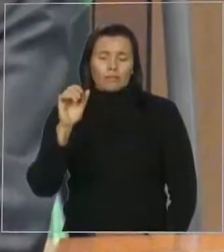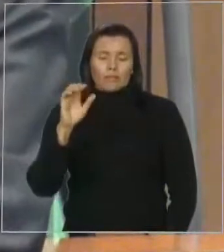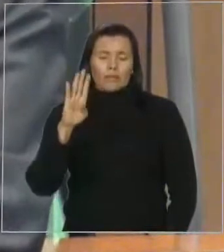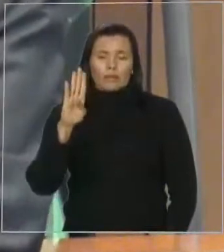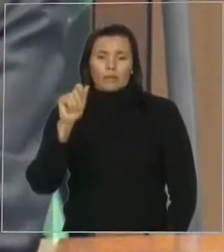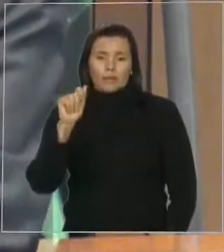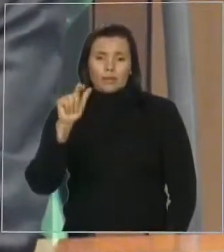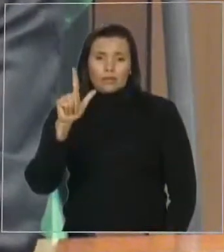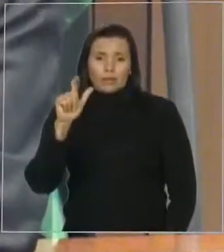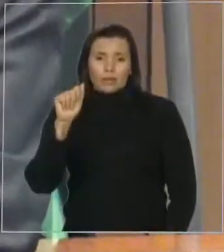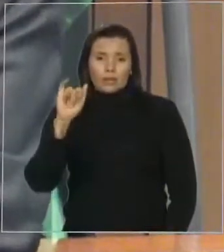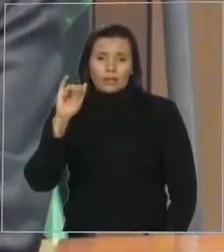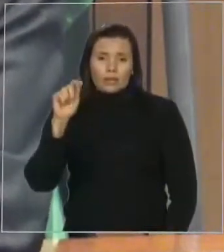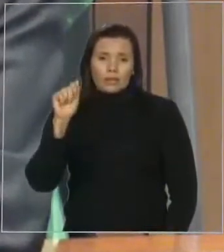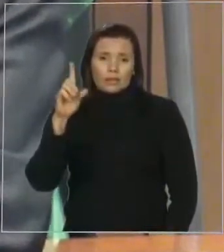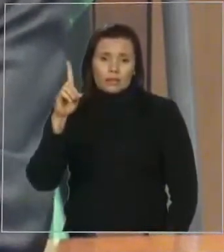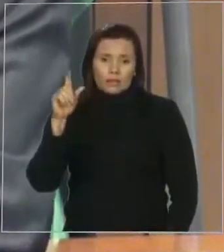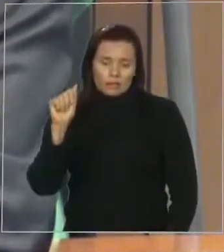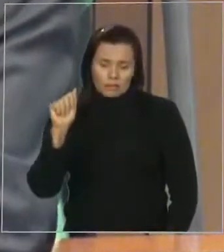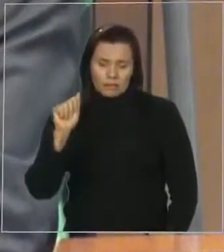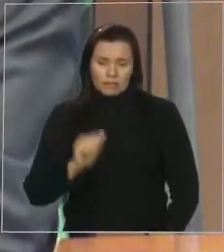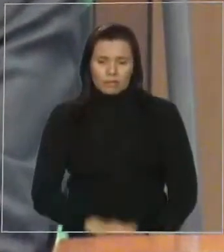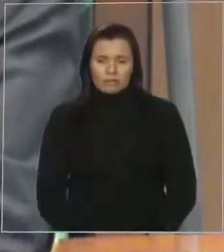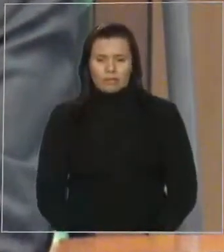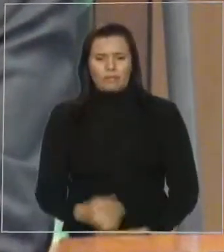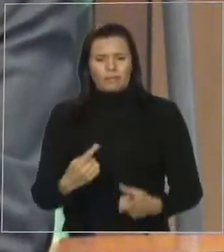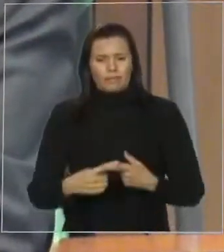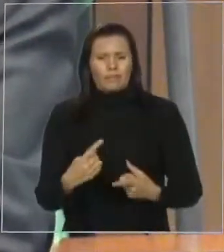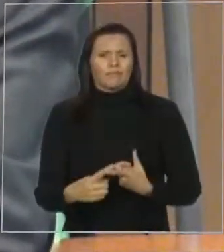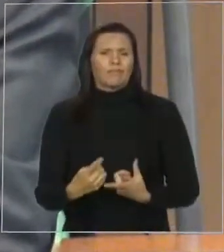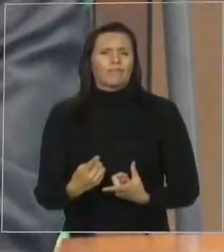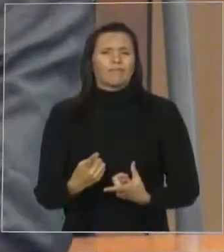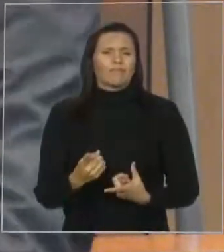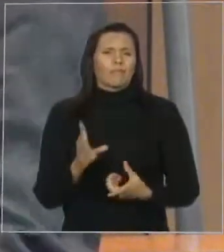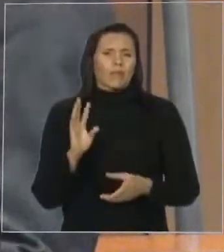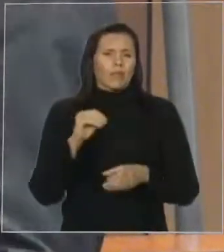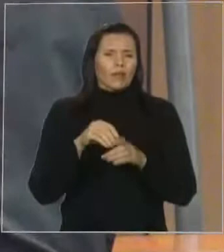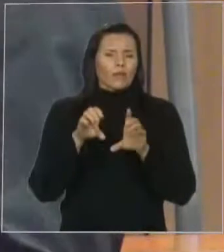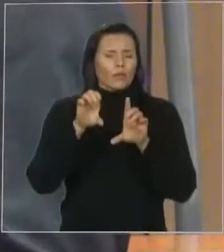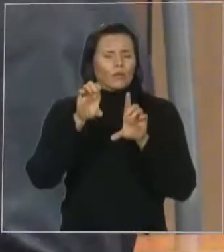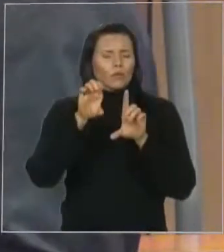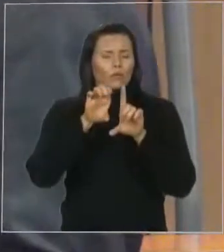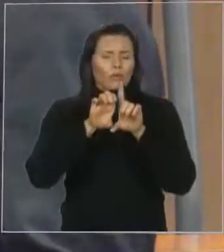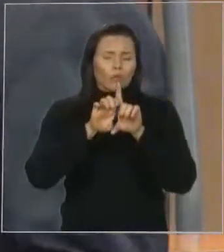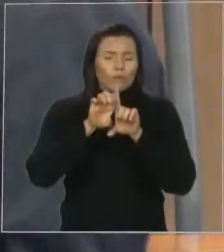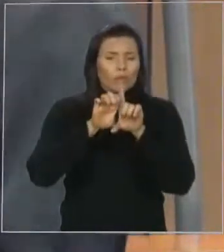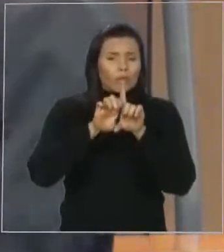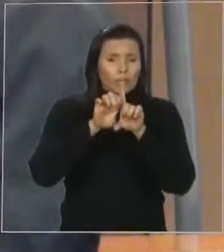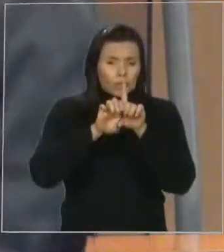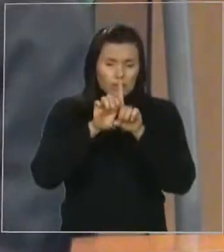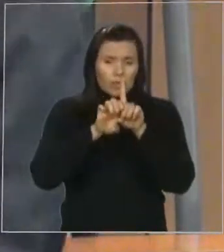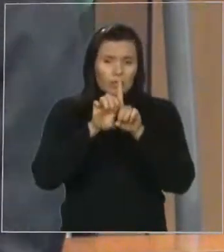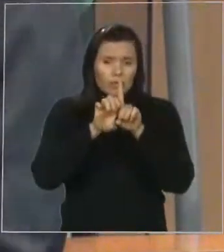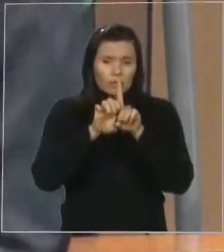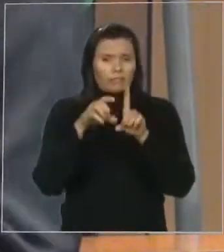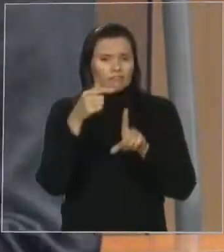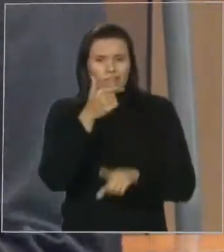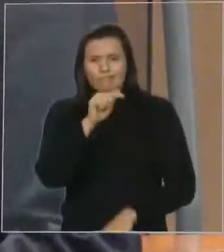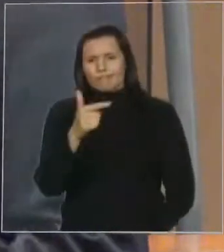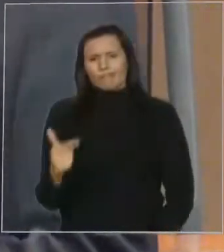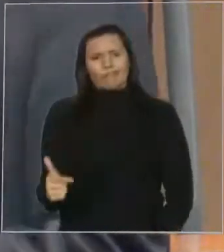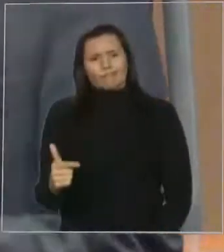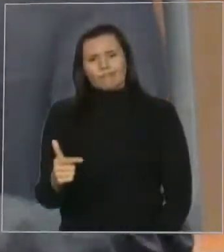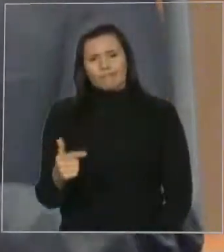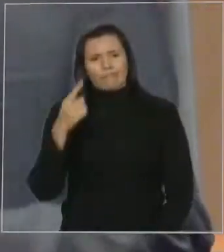nenhuma data que se referisse ao dia da balaiada. Nós temos até a data que se